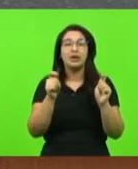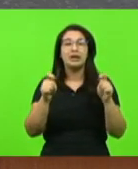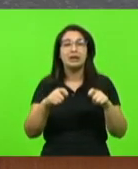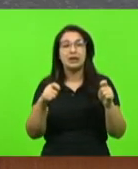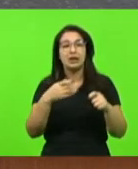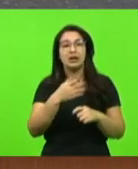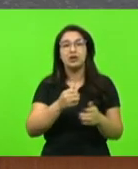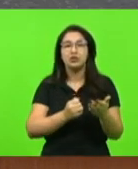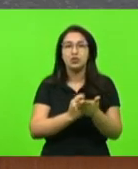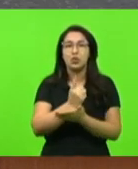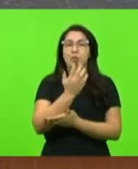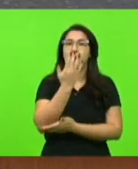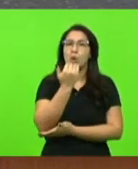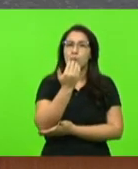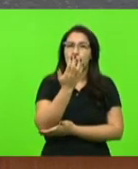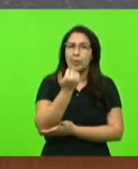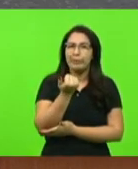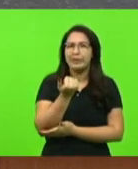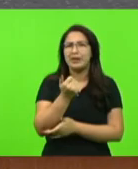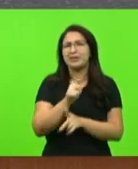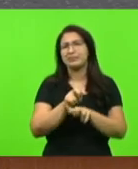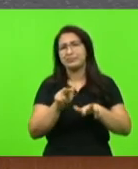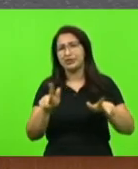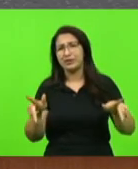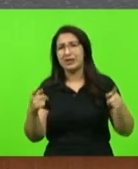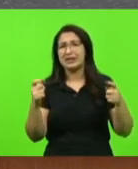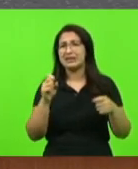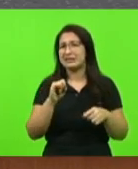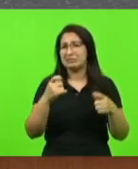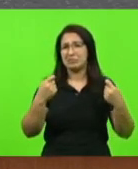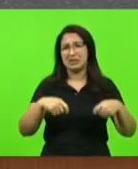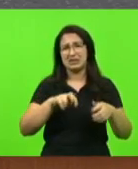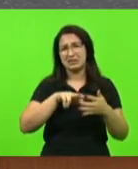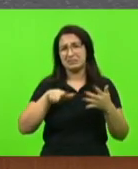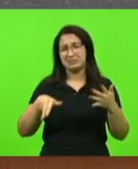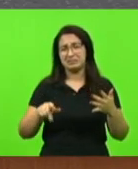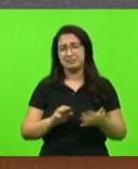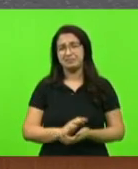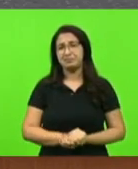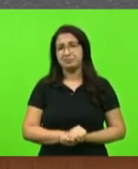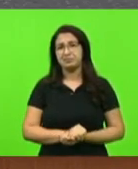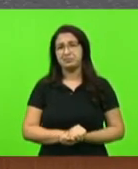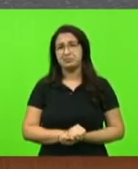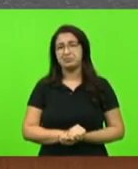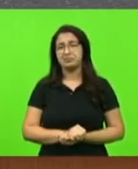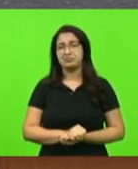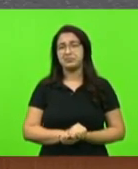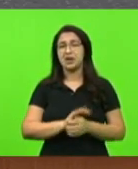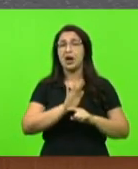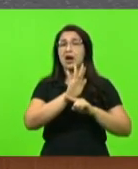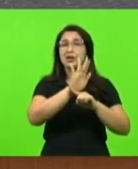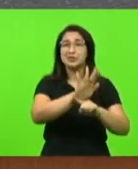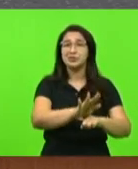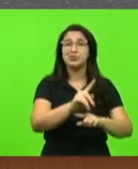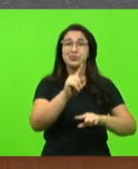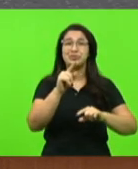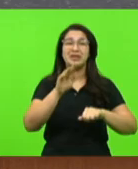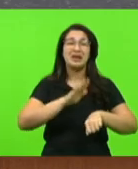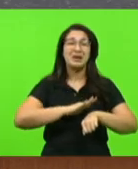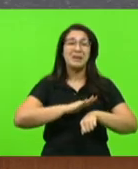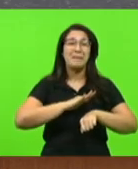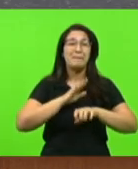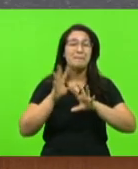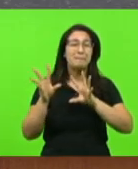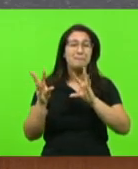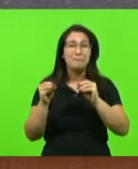e sem dúvida alguma que isso vai fazer uma grande diferença para milhares de lares em